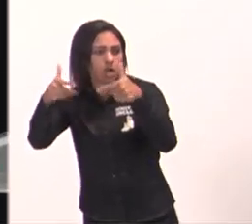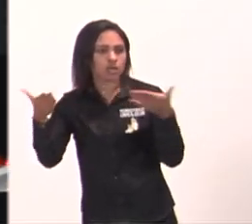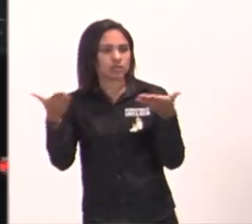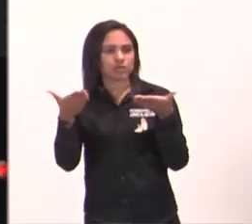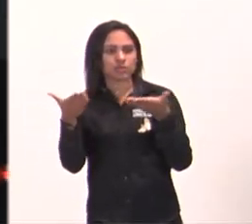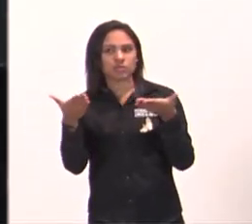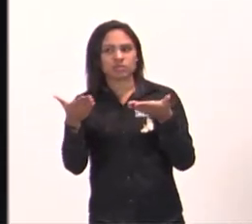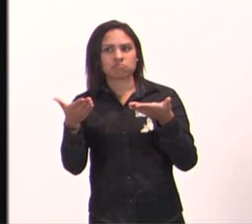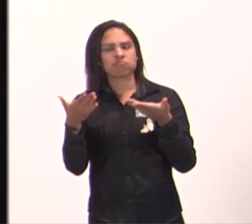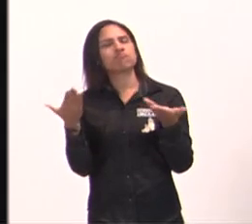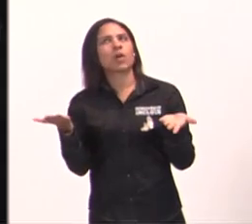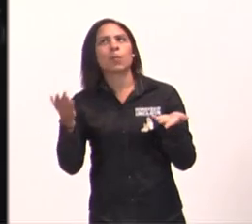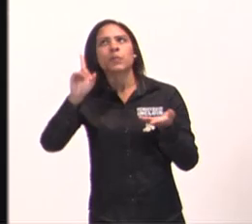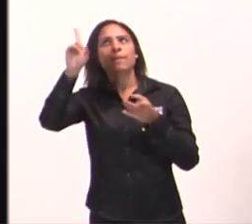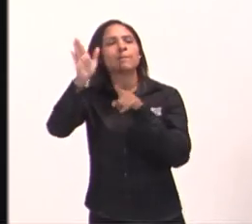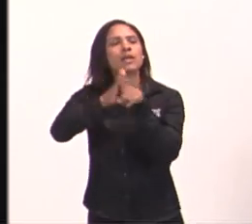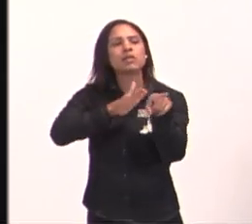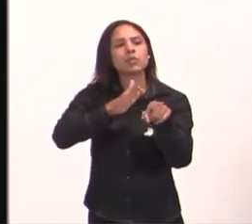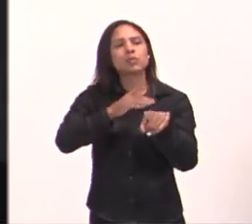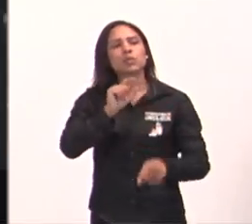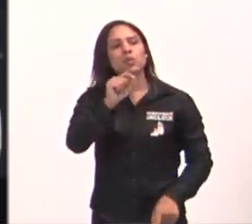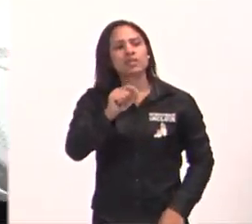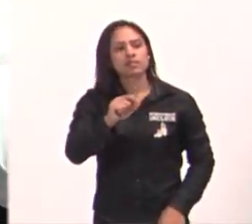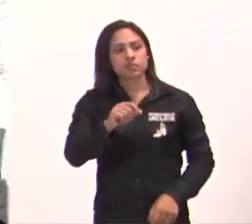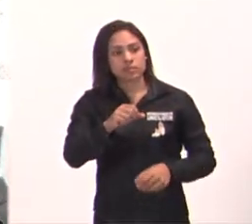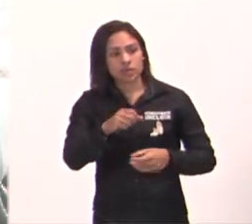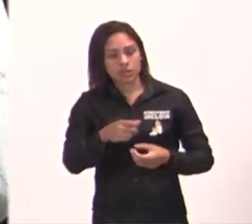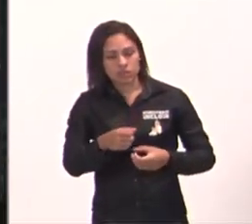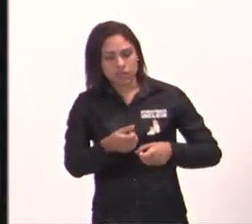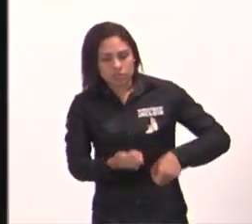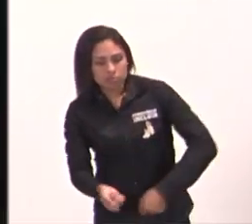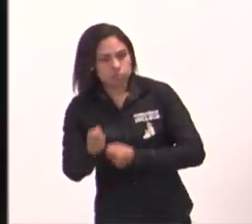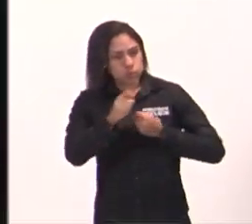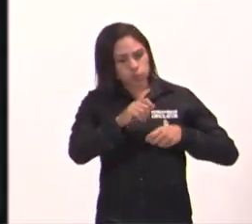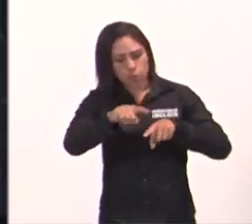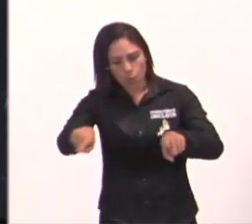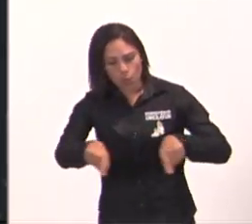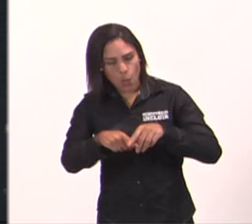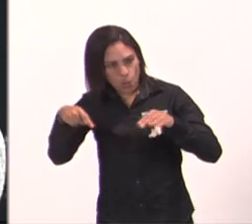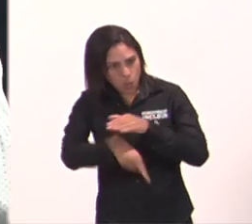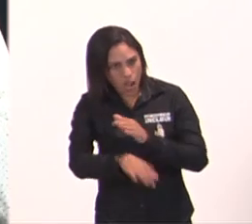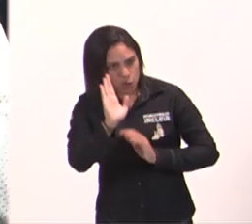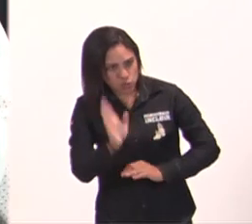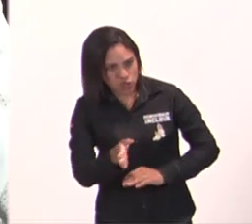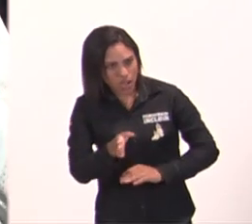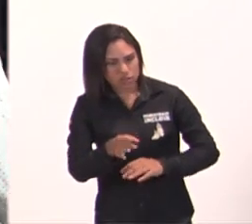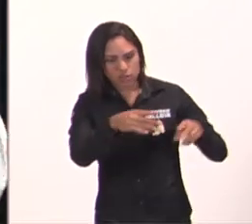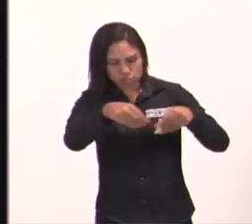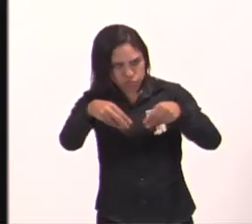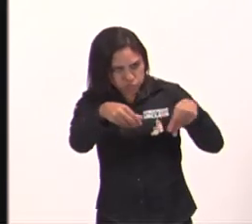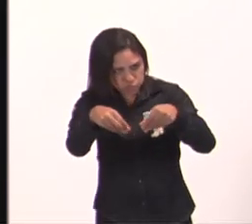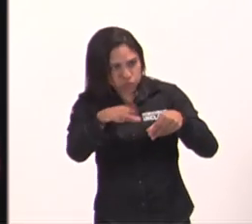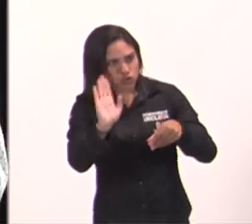a pergunta de Deus é, e aí, cavaram o buraco? cavamos, botaram a semente? colocamos, jogaram o adubo?